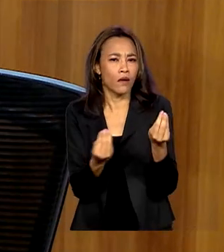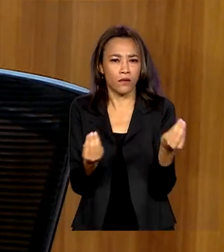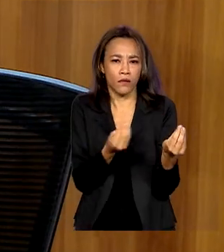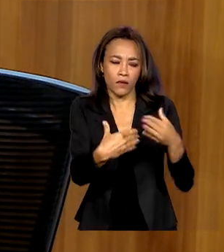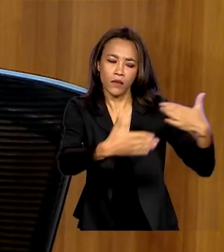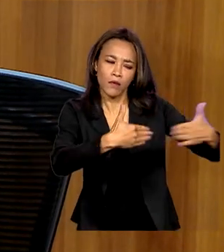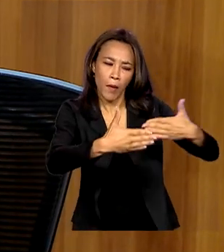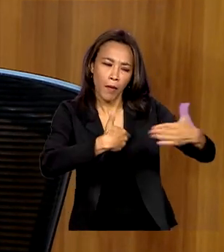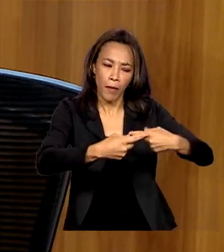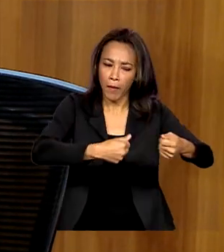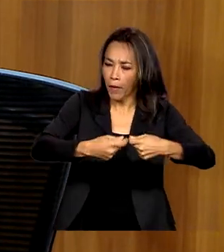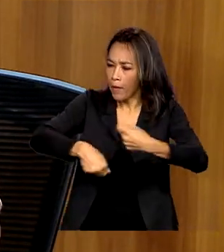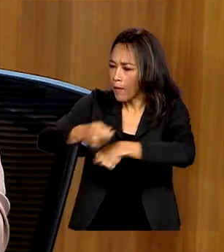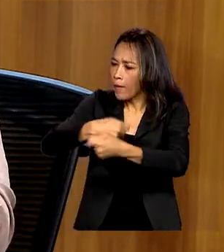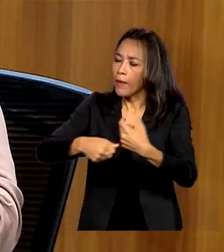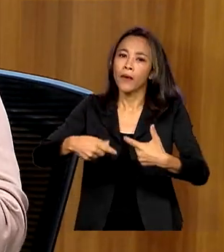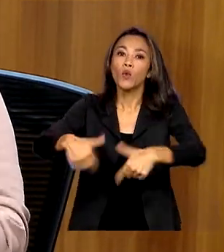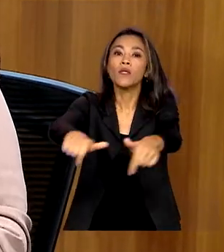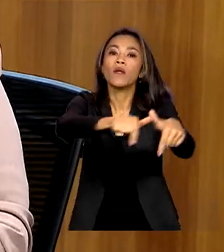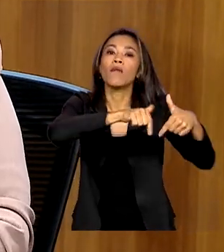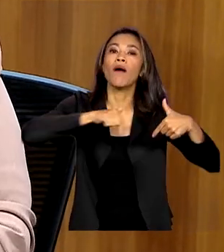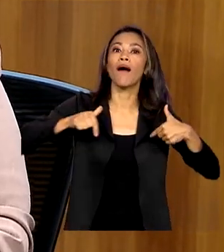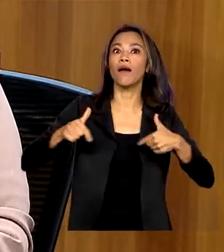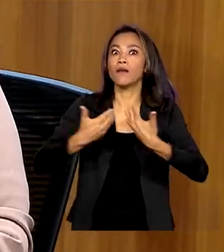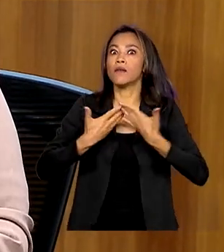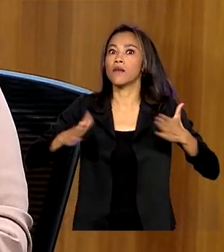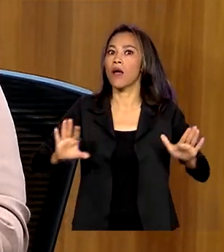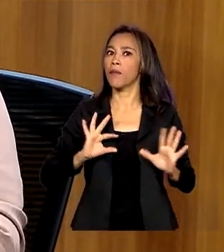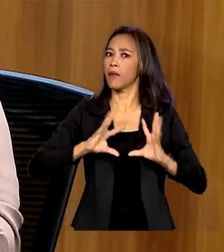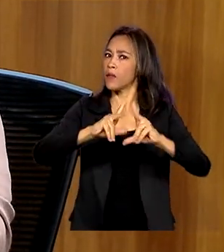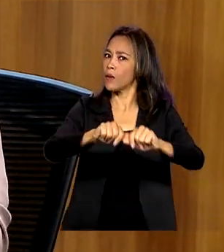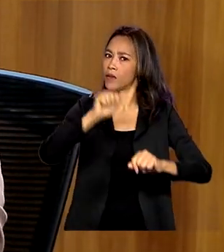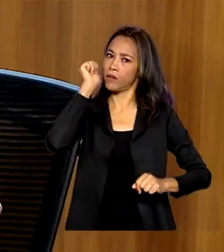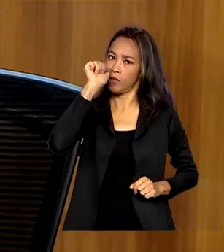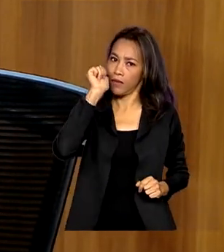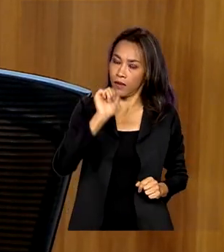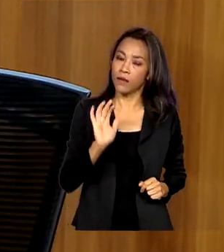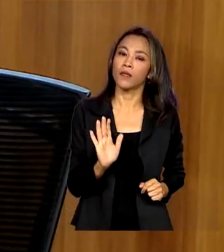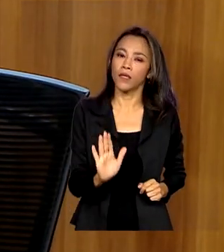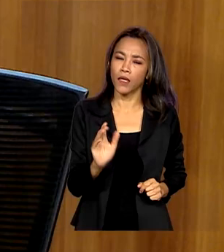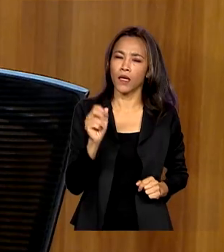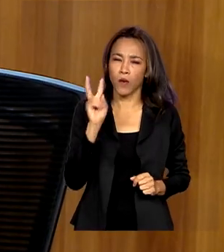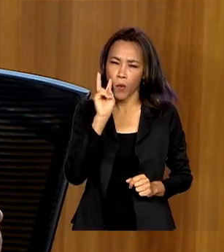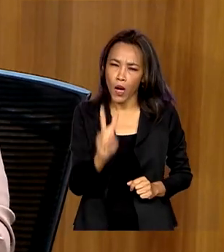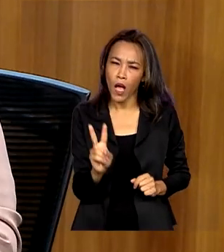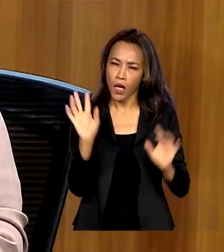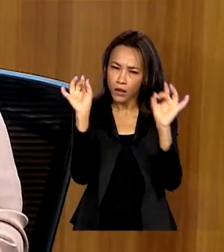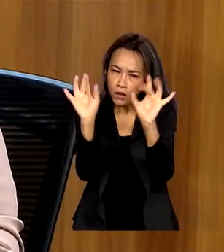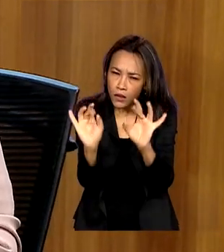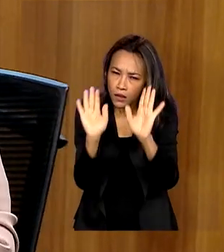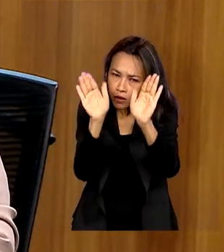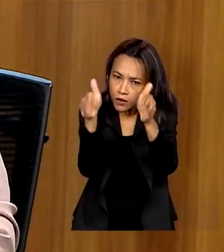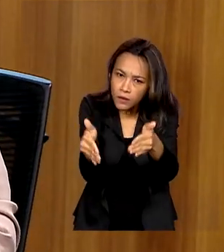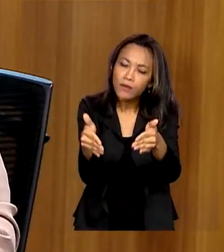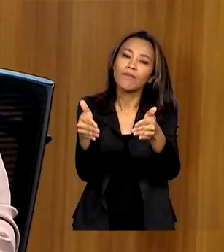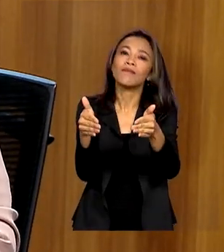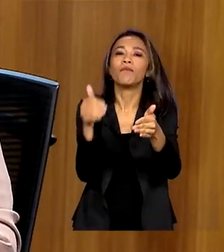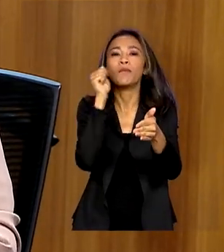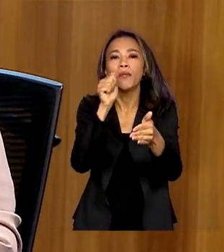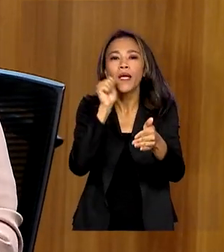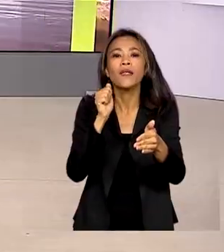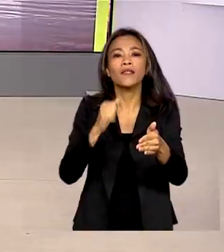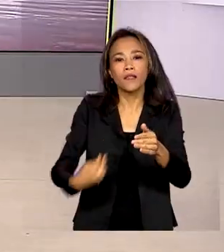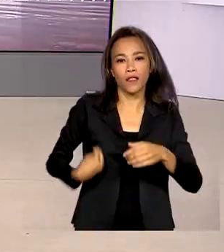trabalho e o mundo do trabalho se abre para todas as mulheres, mas que tenha um olhar específico para as mulheres em situação de